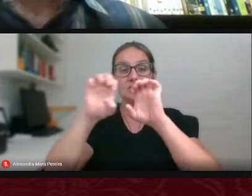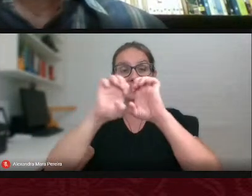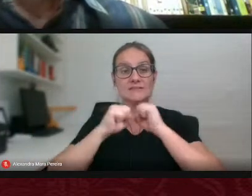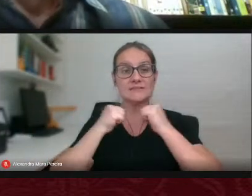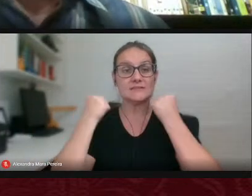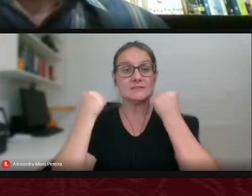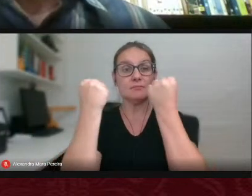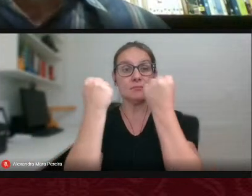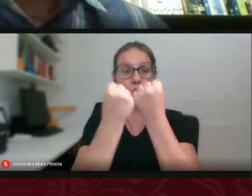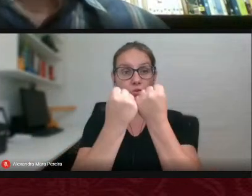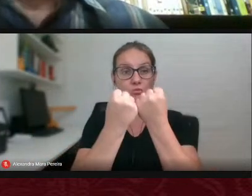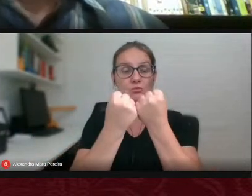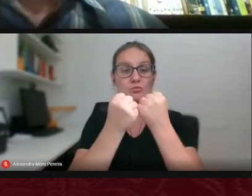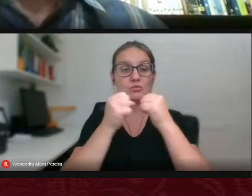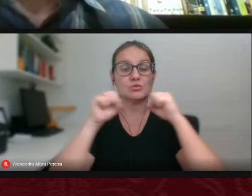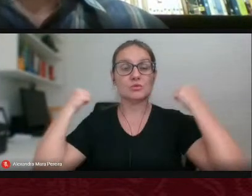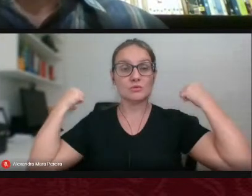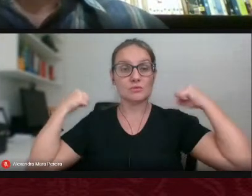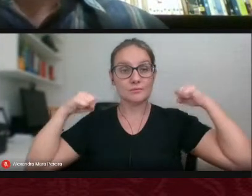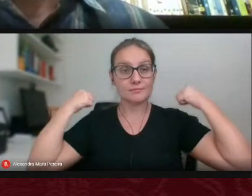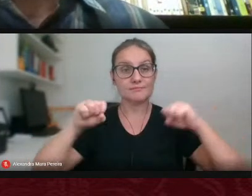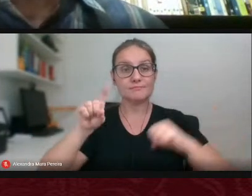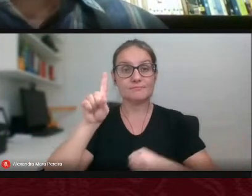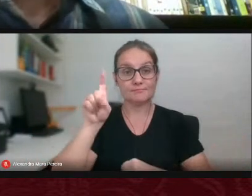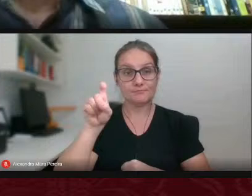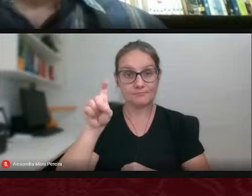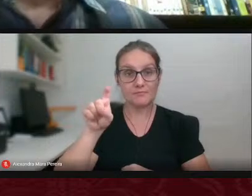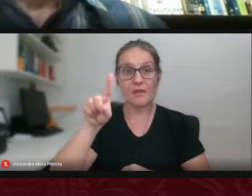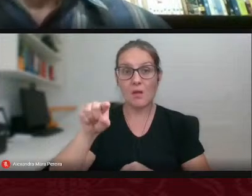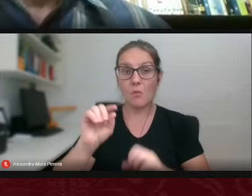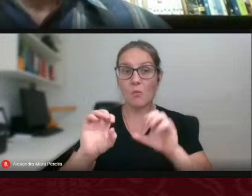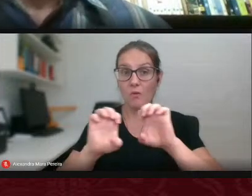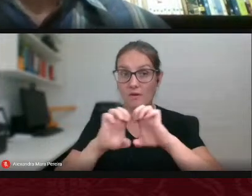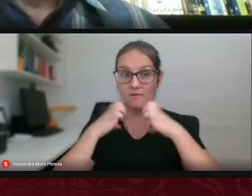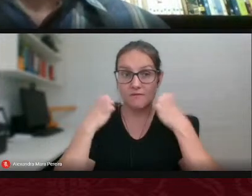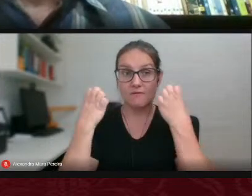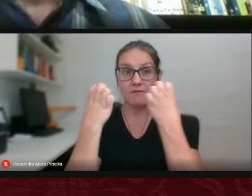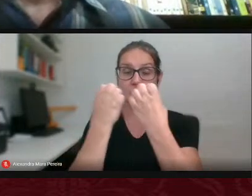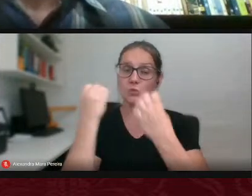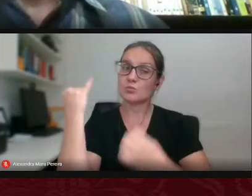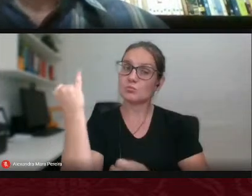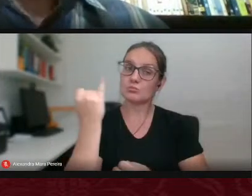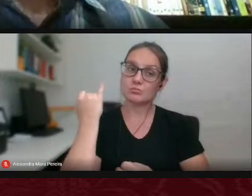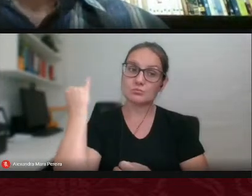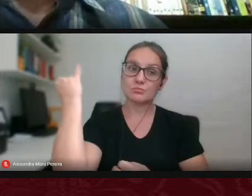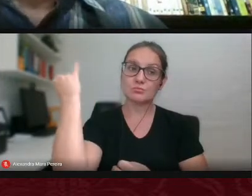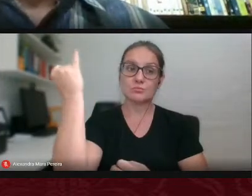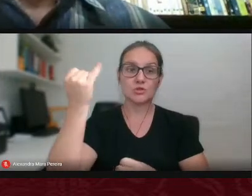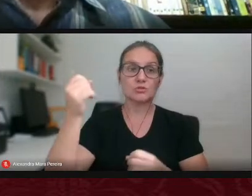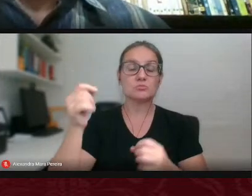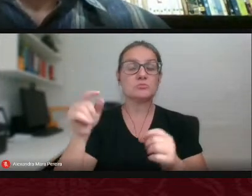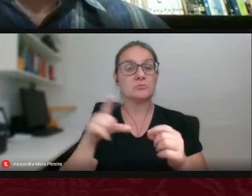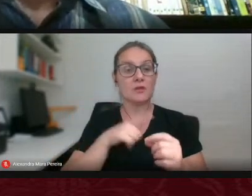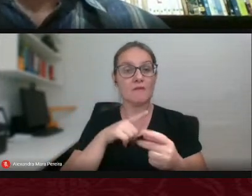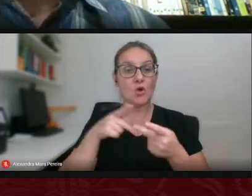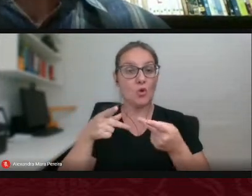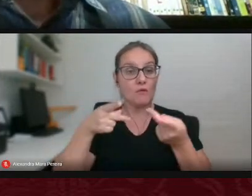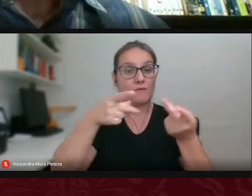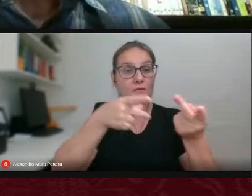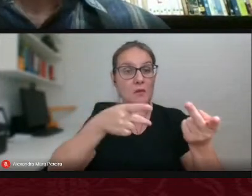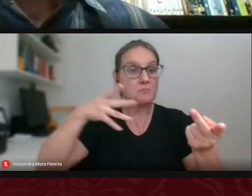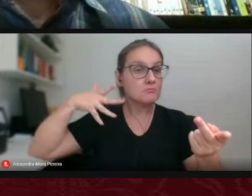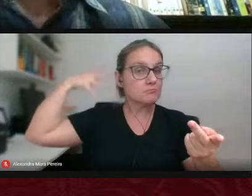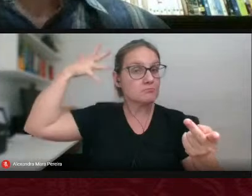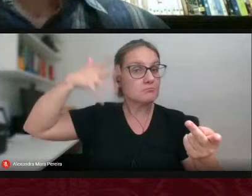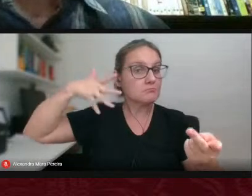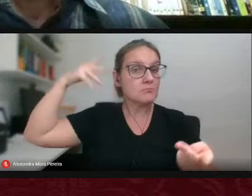Grande Dourados que foi uma realização importante de fato com palestrantes de renome